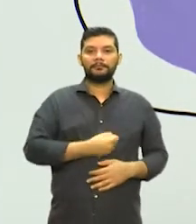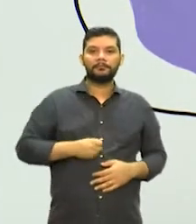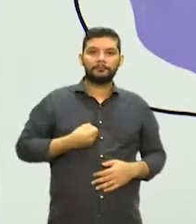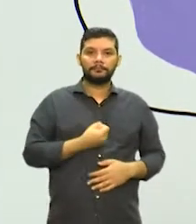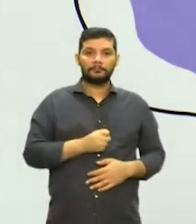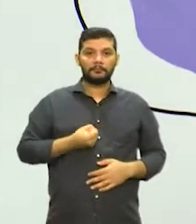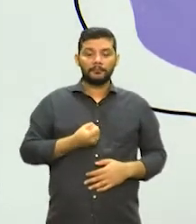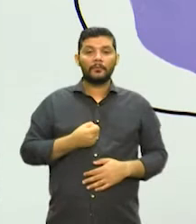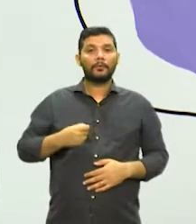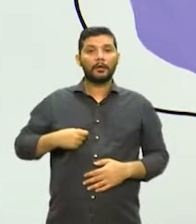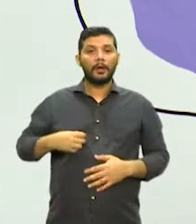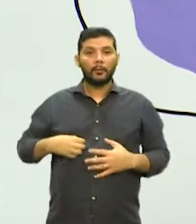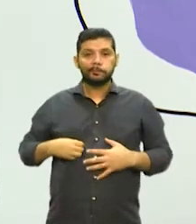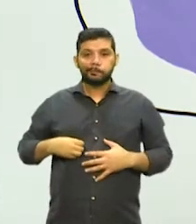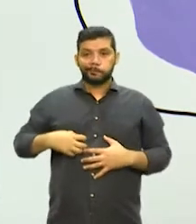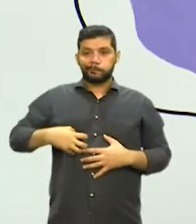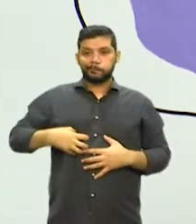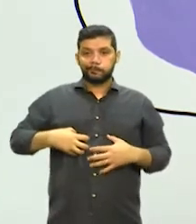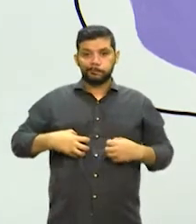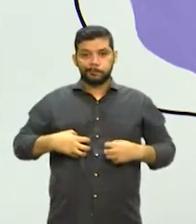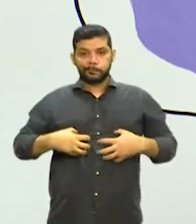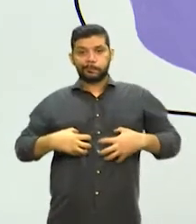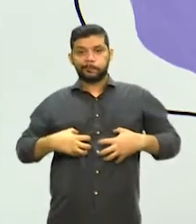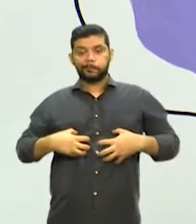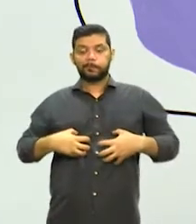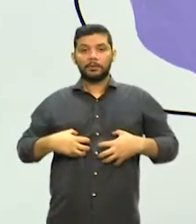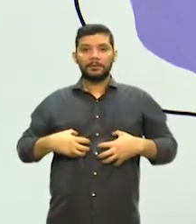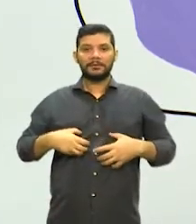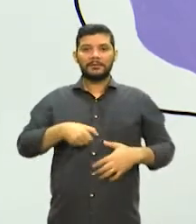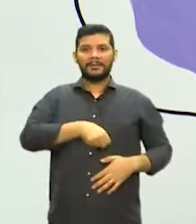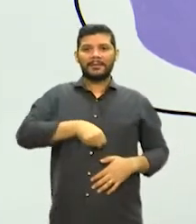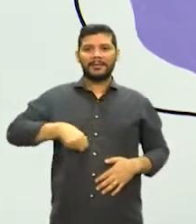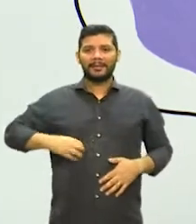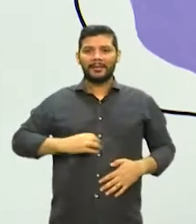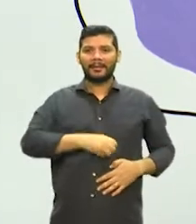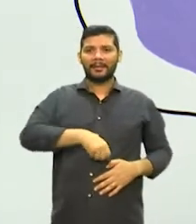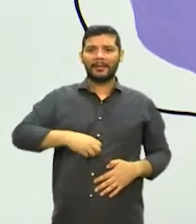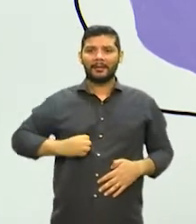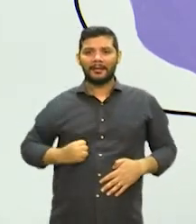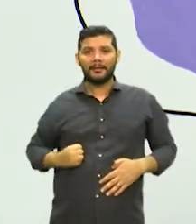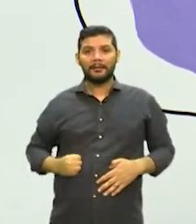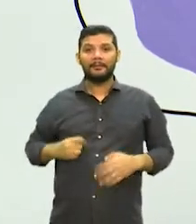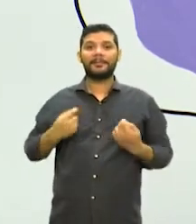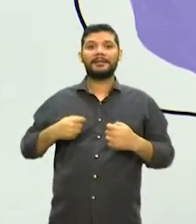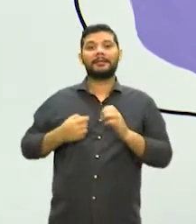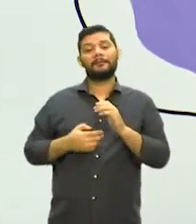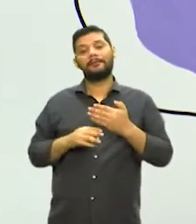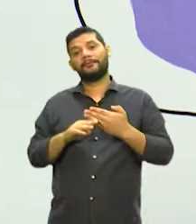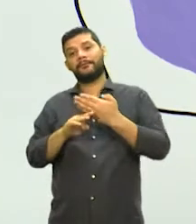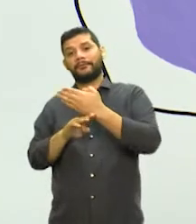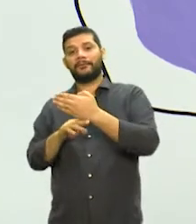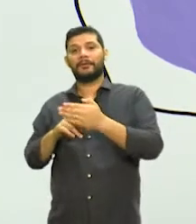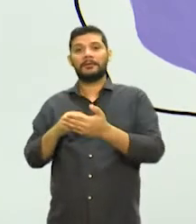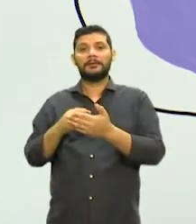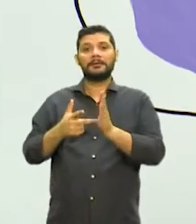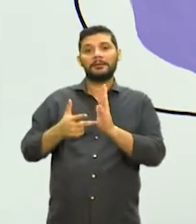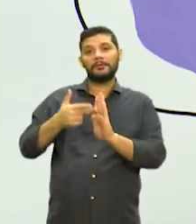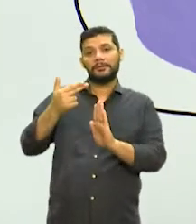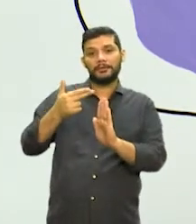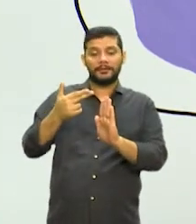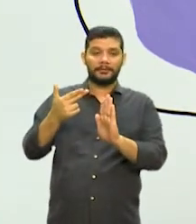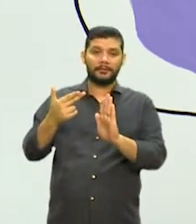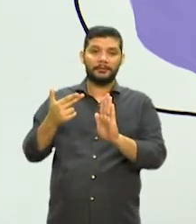intestino e precisou fazer uma cirurgia. Aí eu tive que vir para a Fortaleza, porque essa cirurgia só fazia aqui,